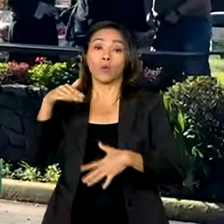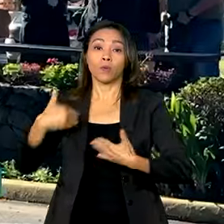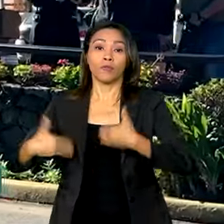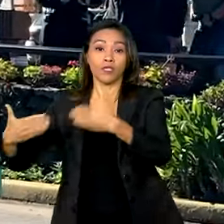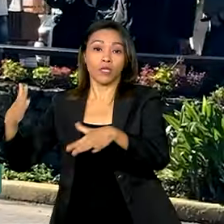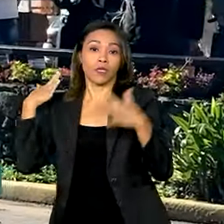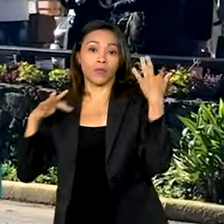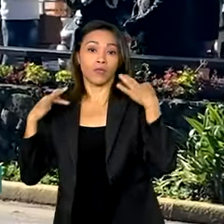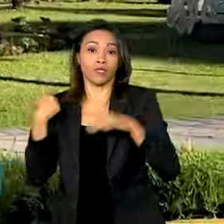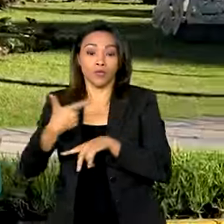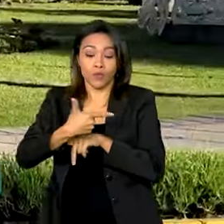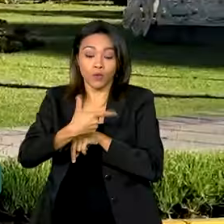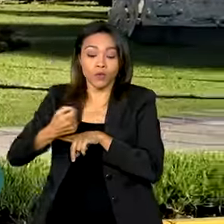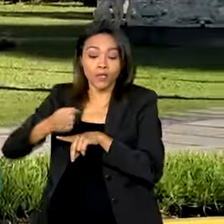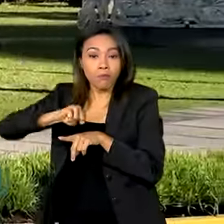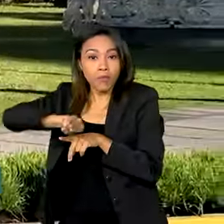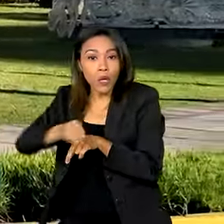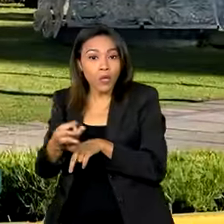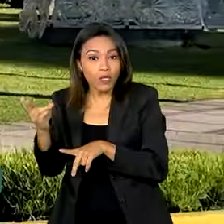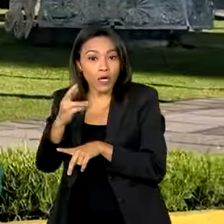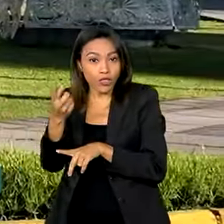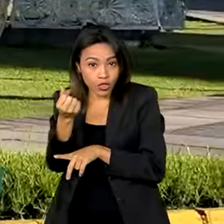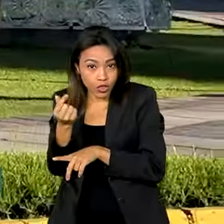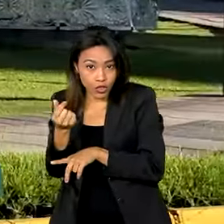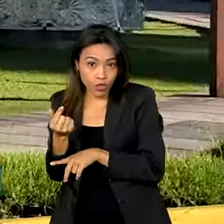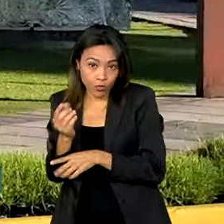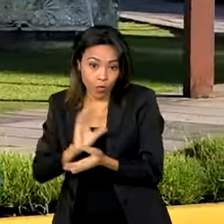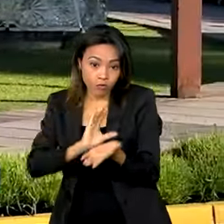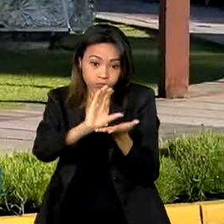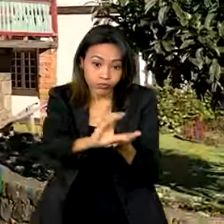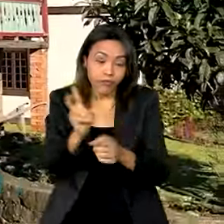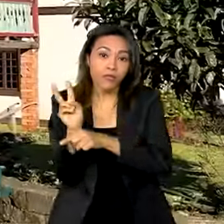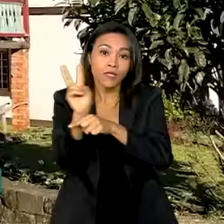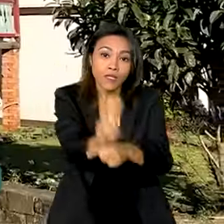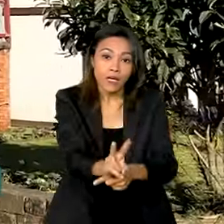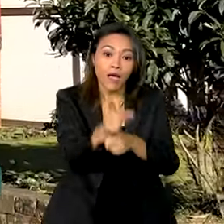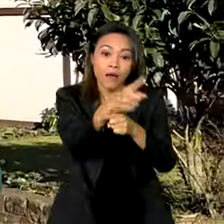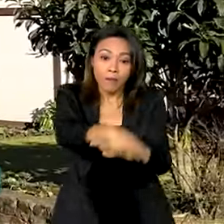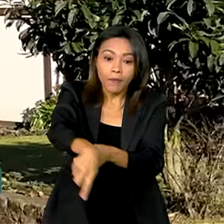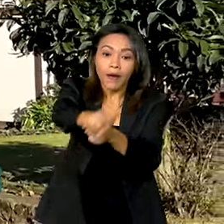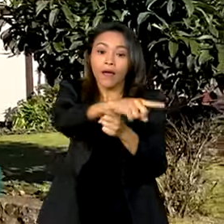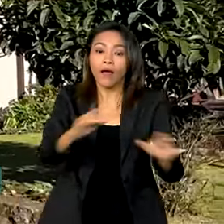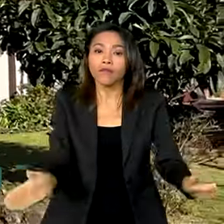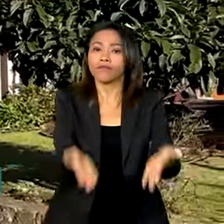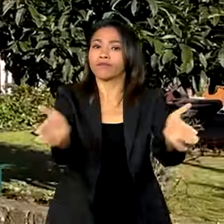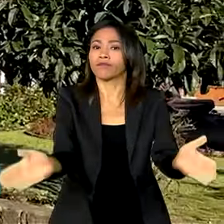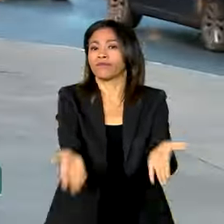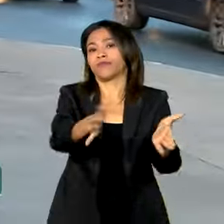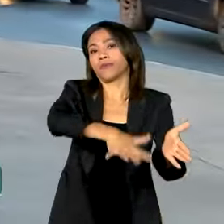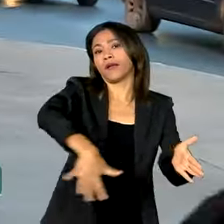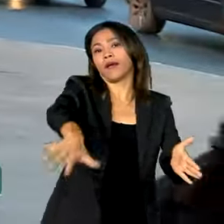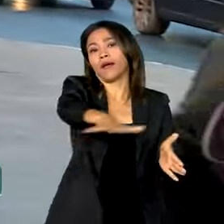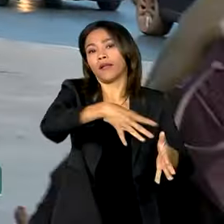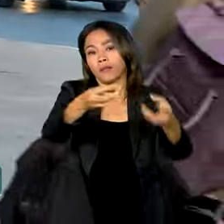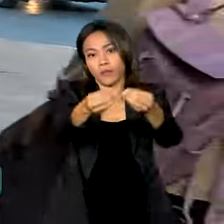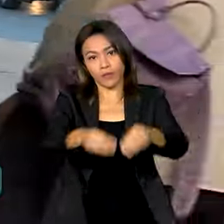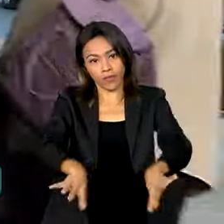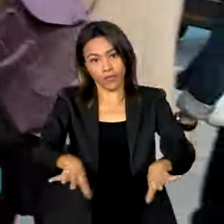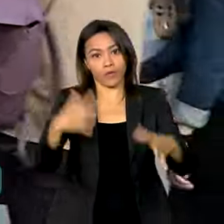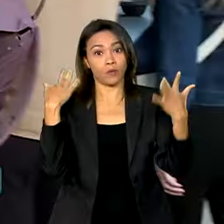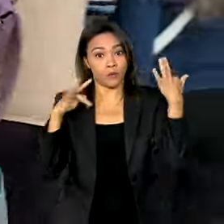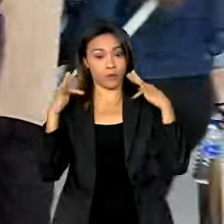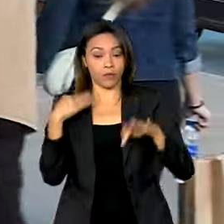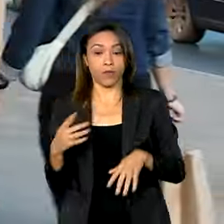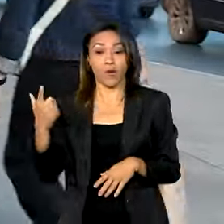200 milhões de reais para oferecer financiamento em condições especiais para atividades prejudicadas. Uma outra ação do